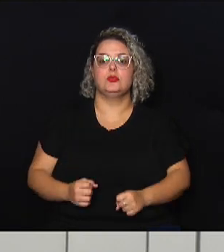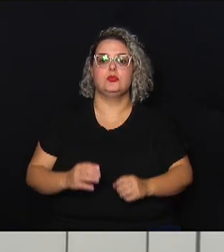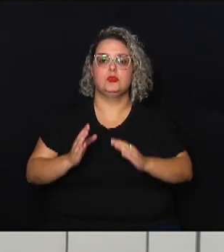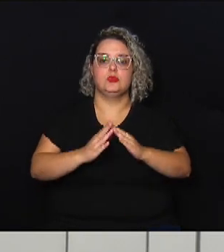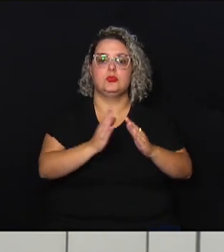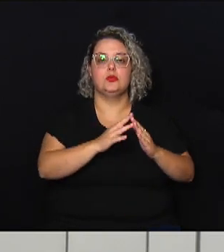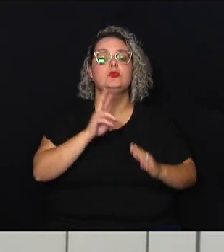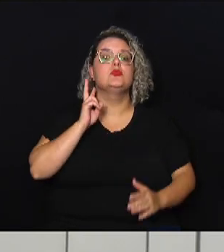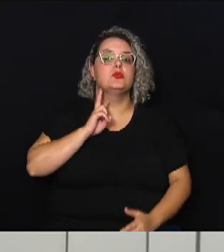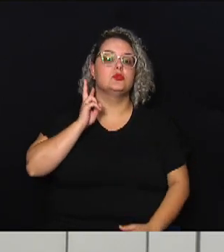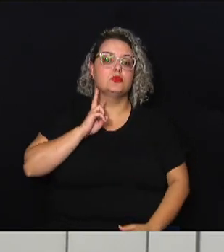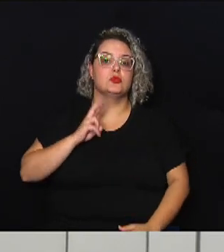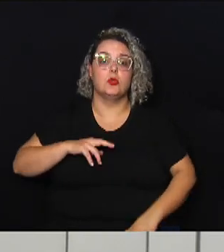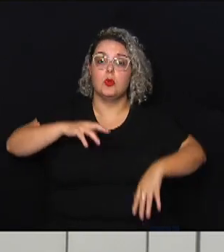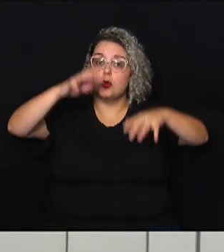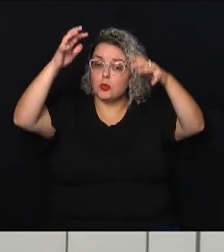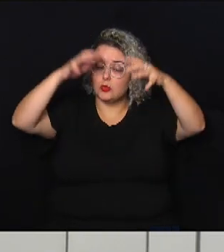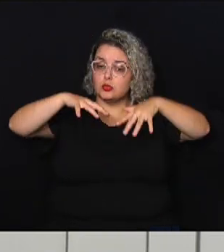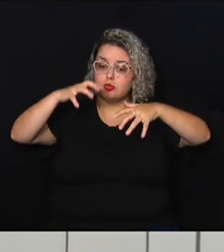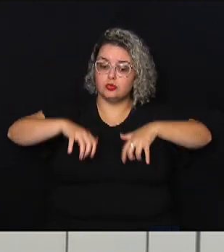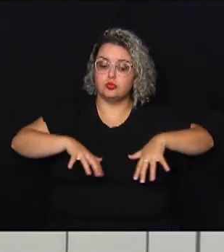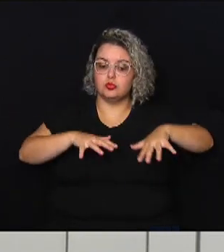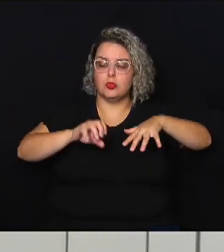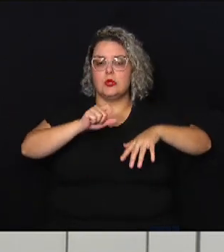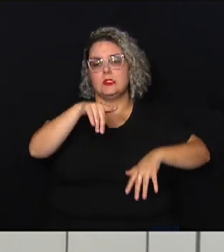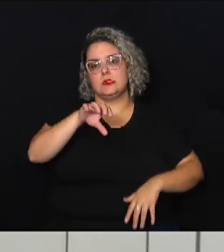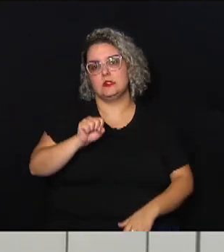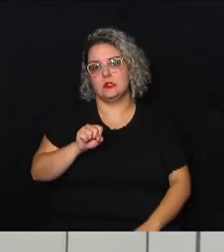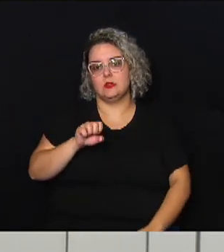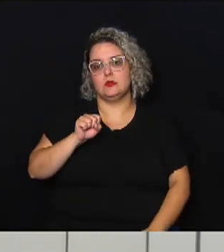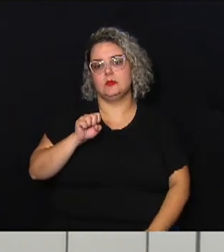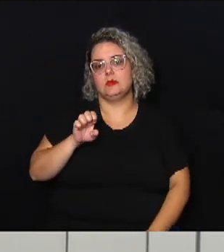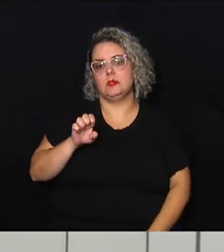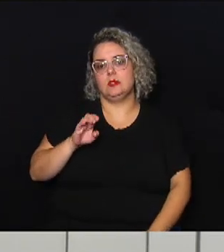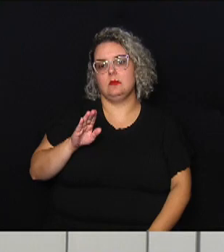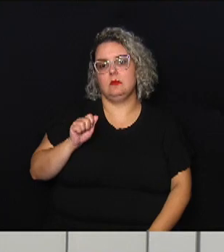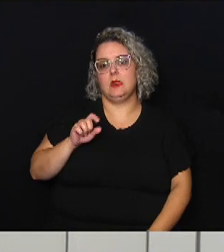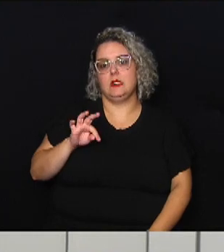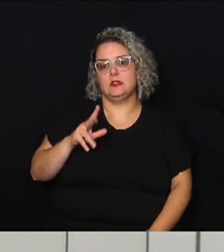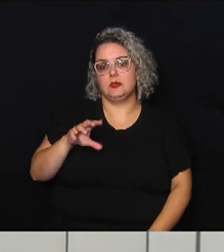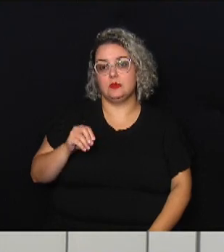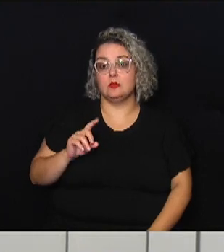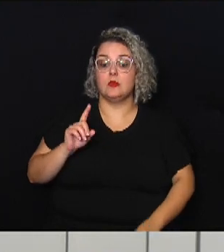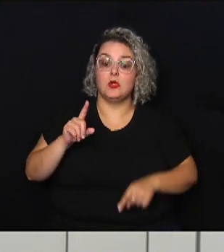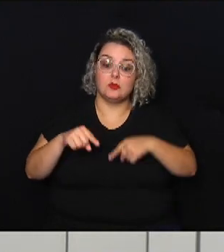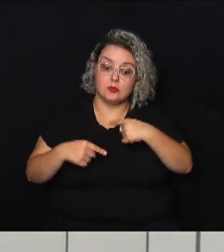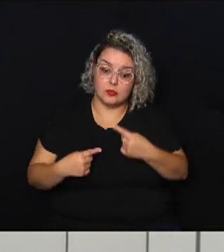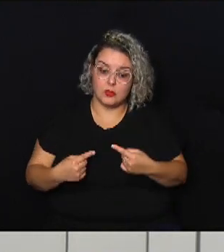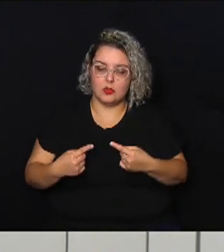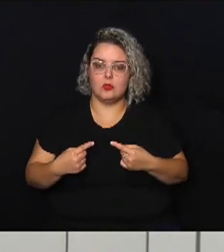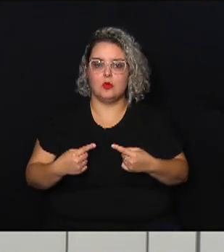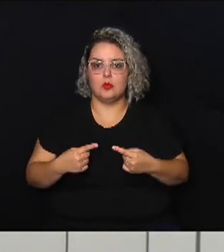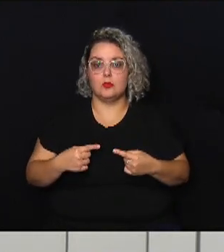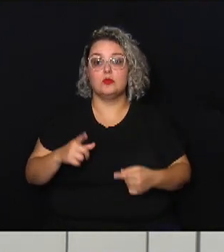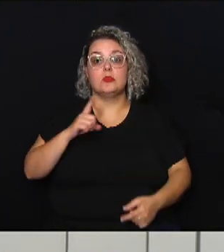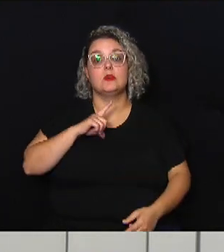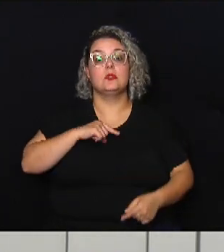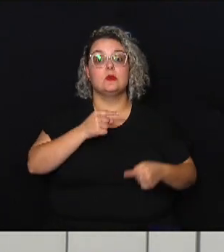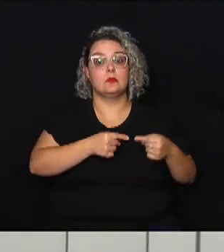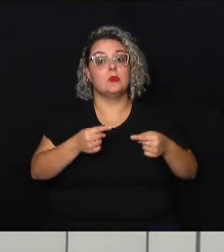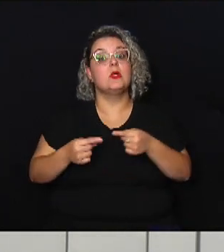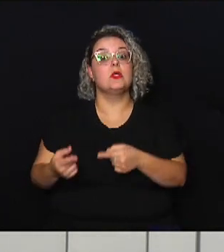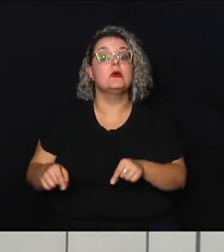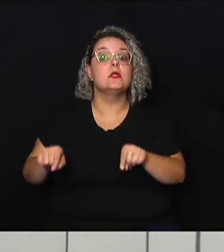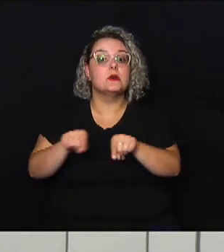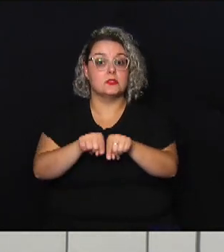das enchentes em São Sebastião mas por outro lado há também uma discussão discussão essa que